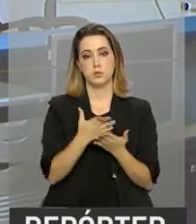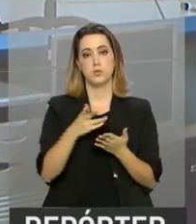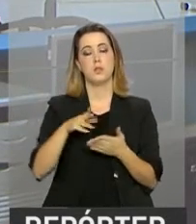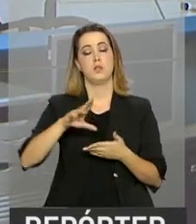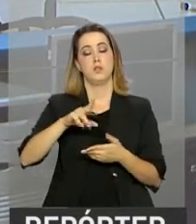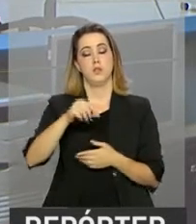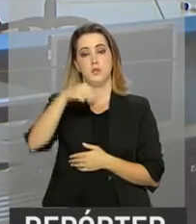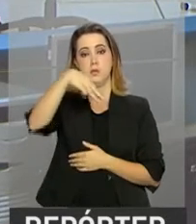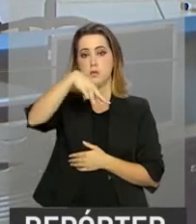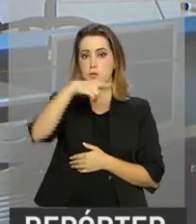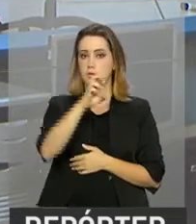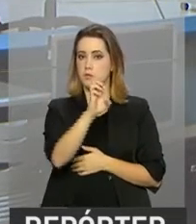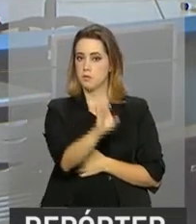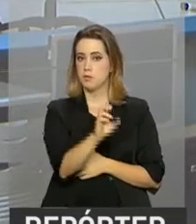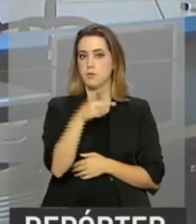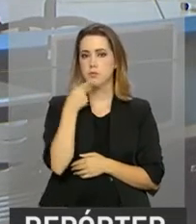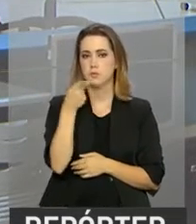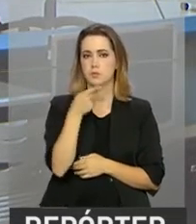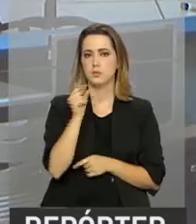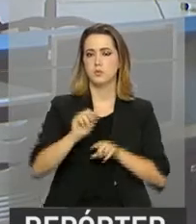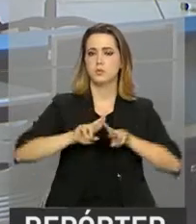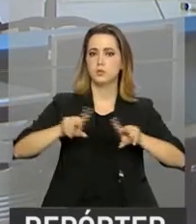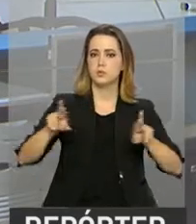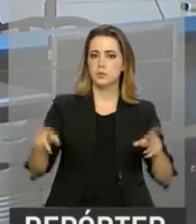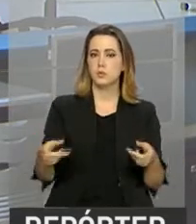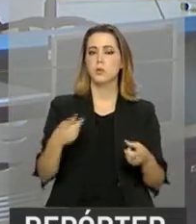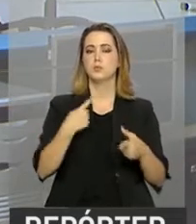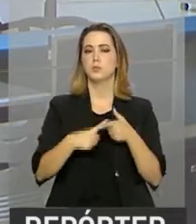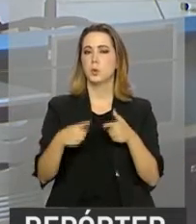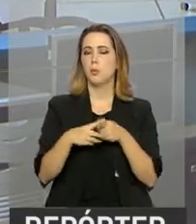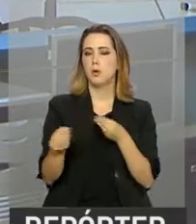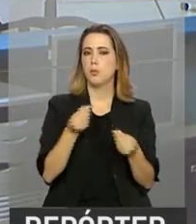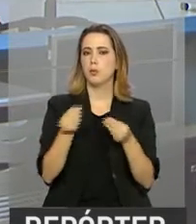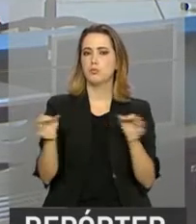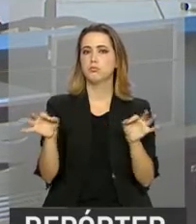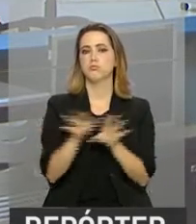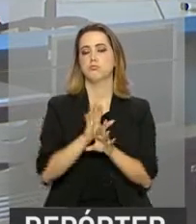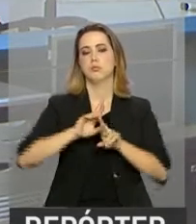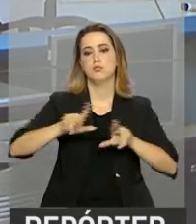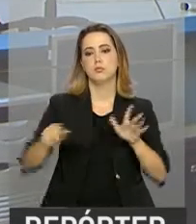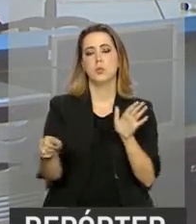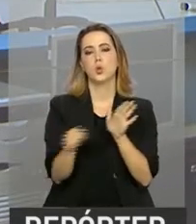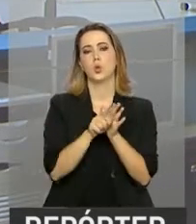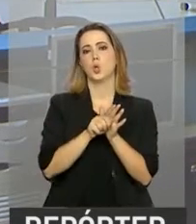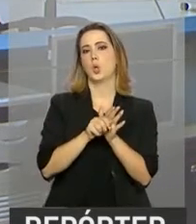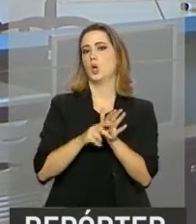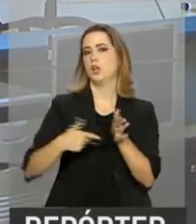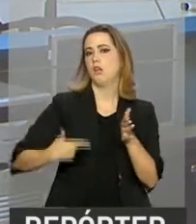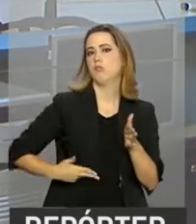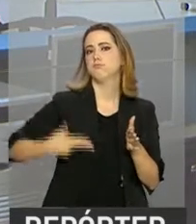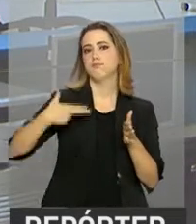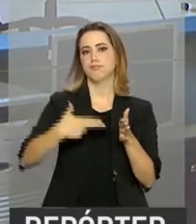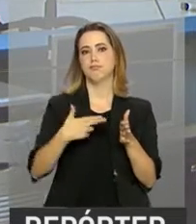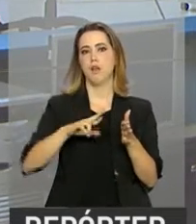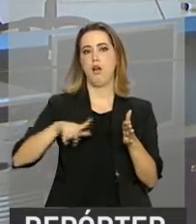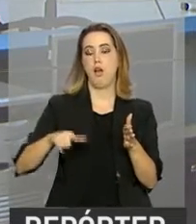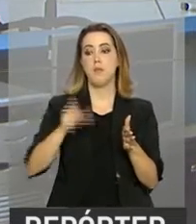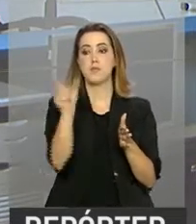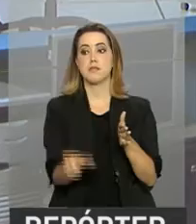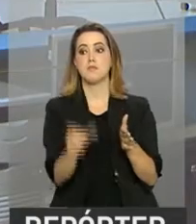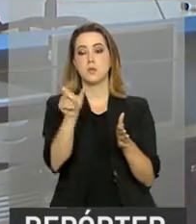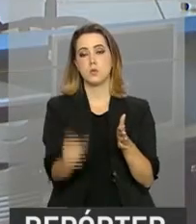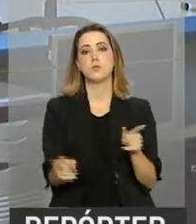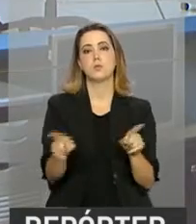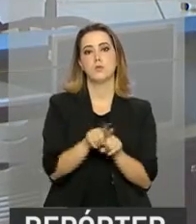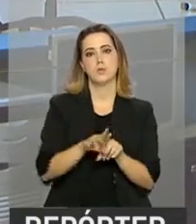estratégias comuns de combate a crimes como narcotráfico, contrabando e tráfico de armas e de pessoas. O presidente Michel Temer